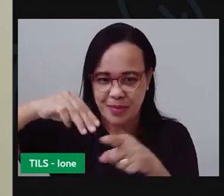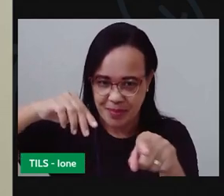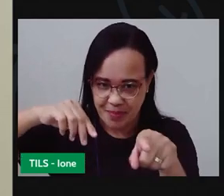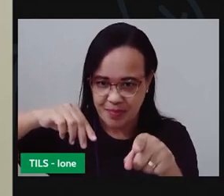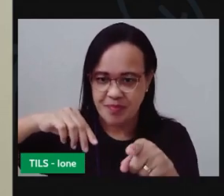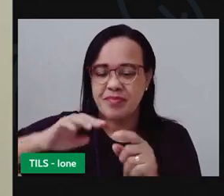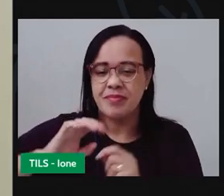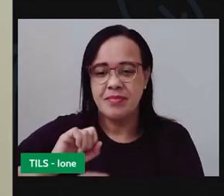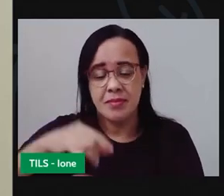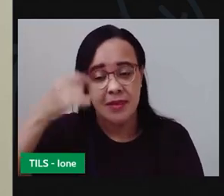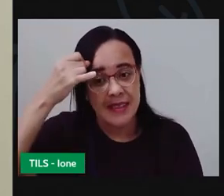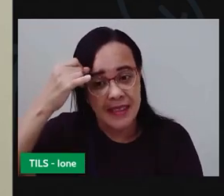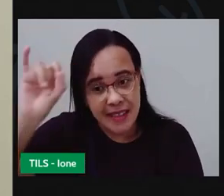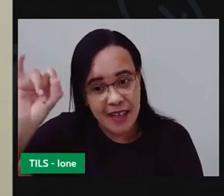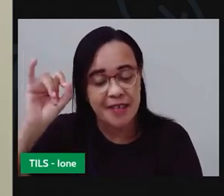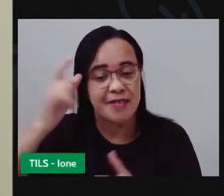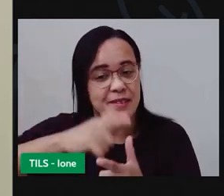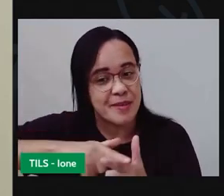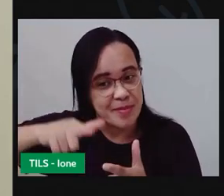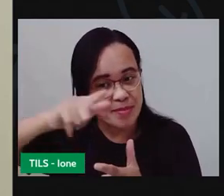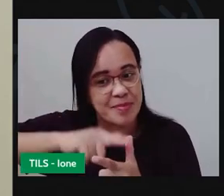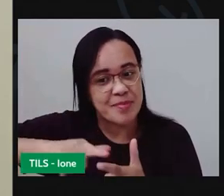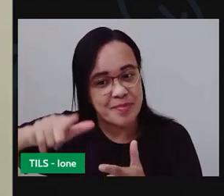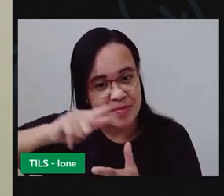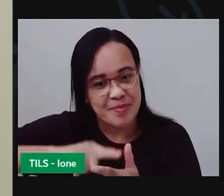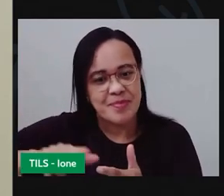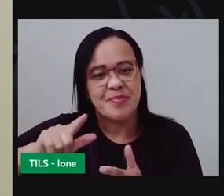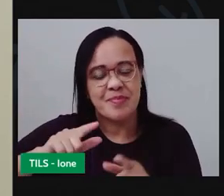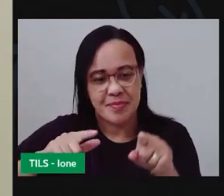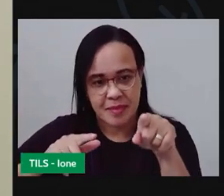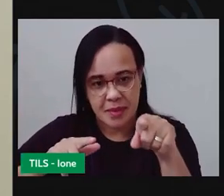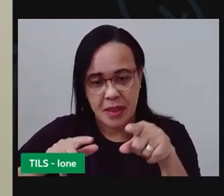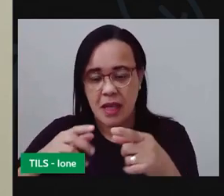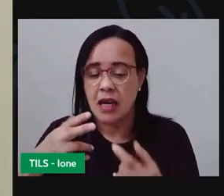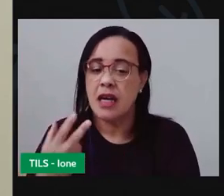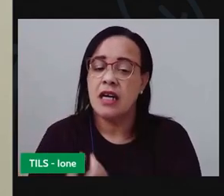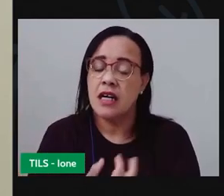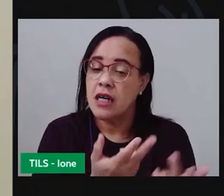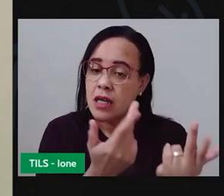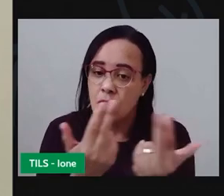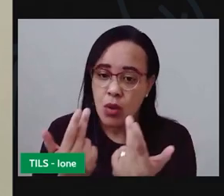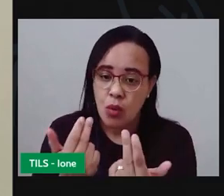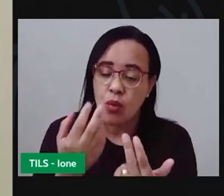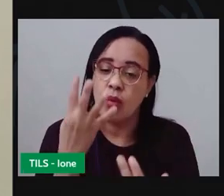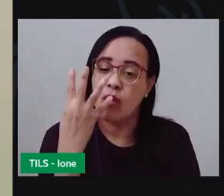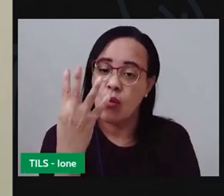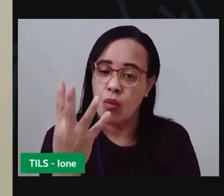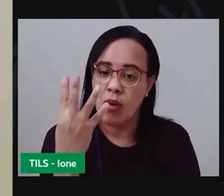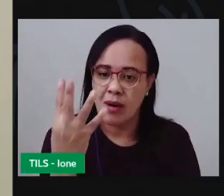não machucar sua mão tá ela vai ficar assim ó toda em volta